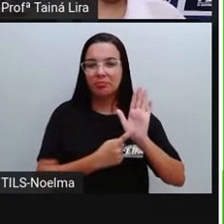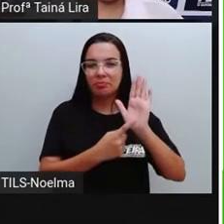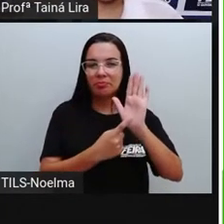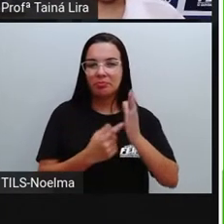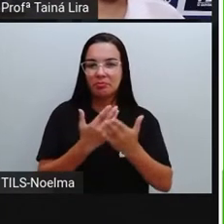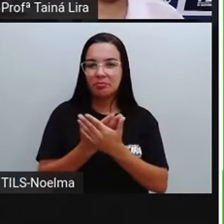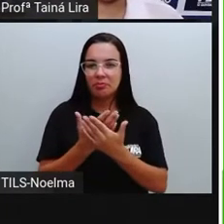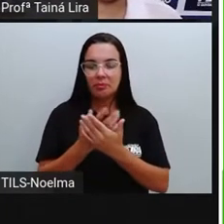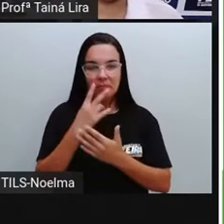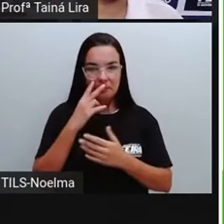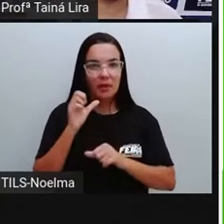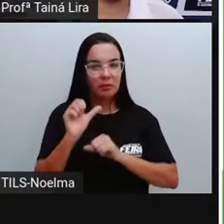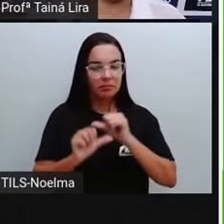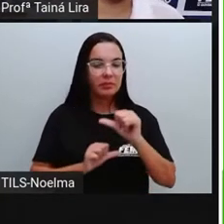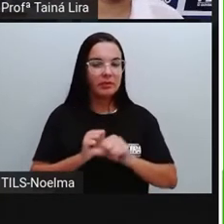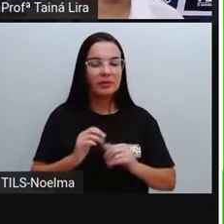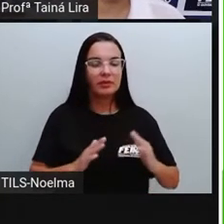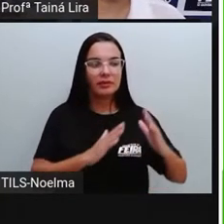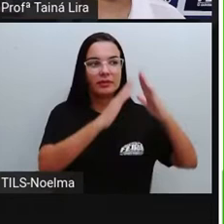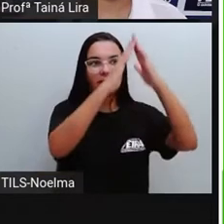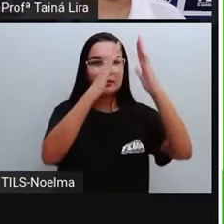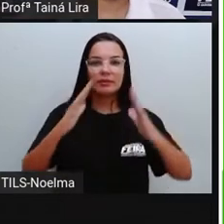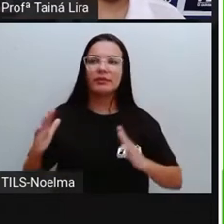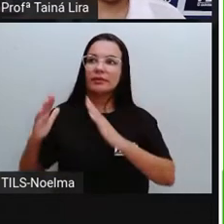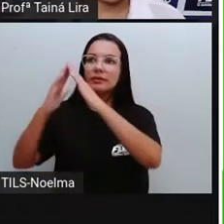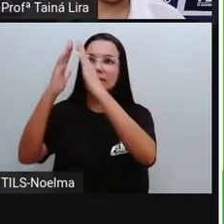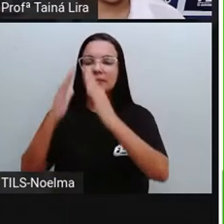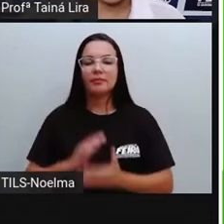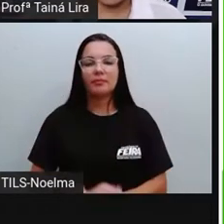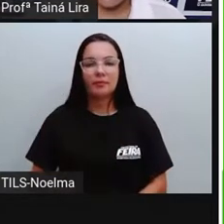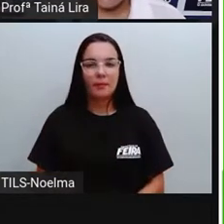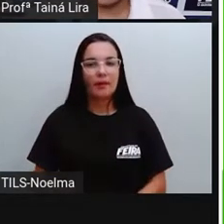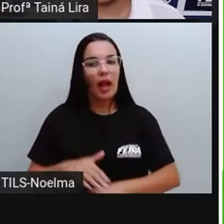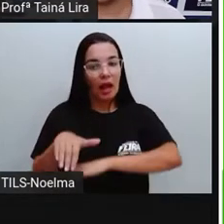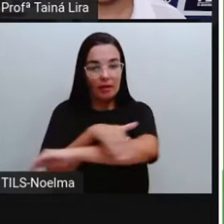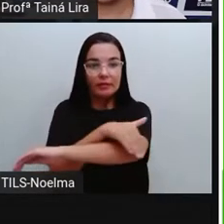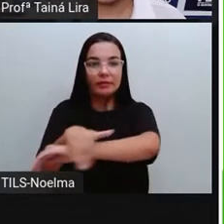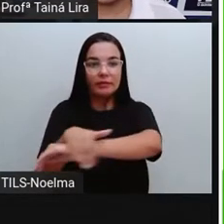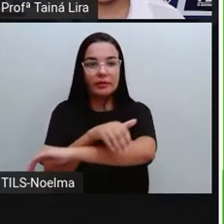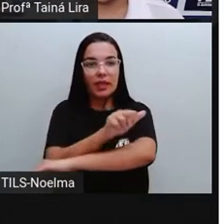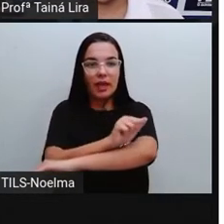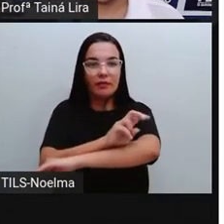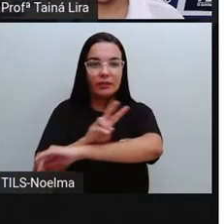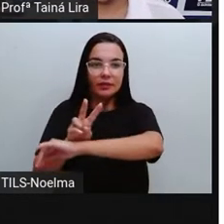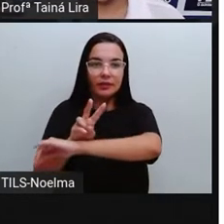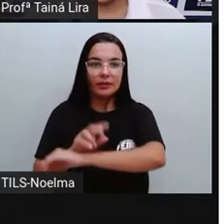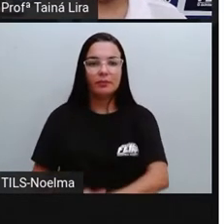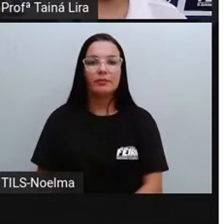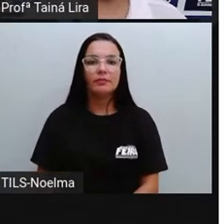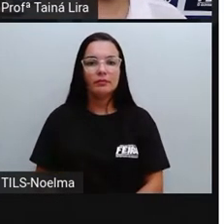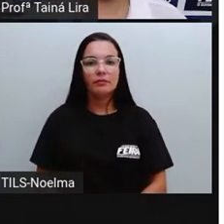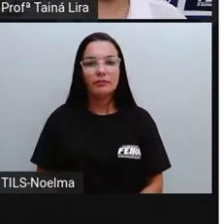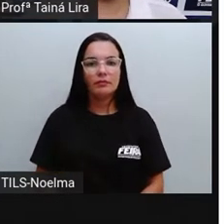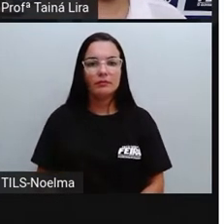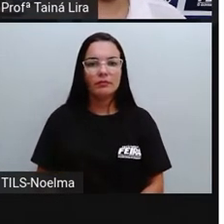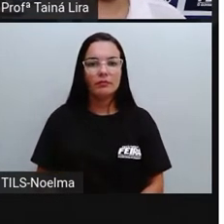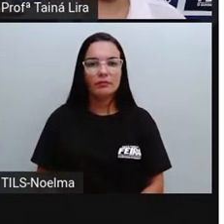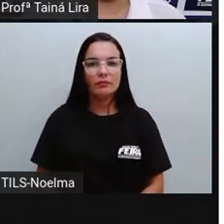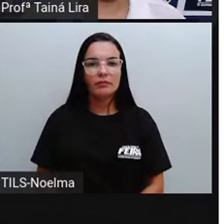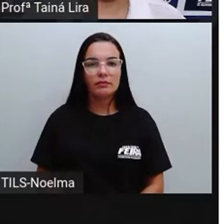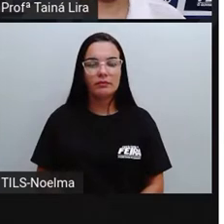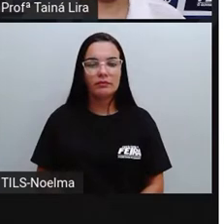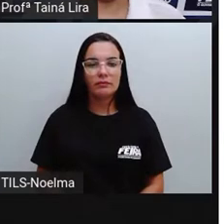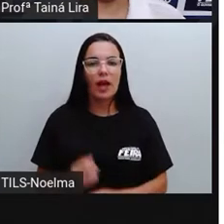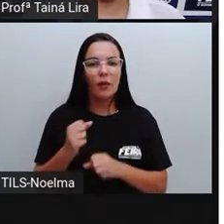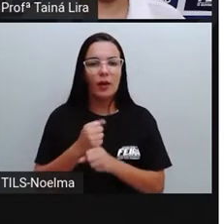outras aulas, e a gente viu aí a mudança que teve nessa avenida, né? De 1967